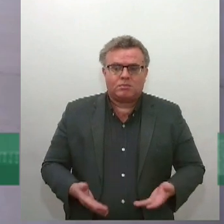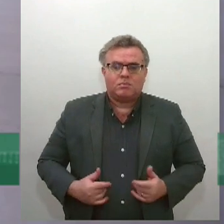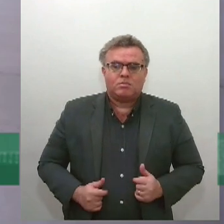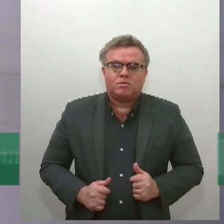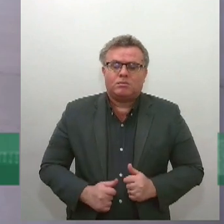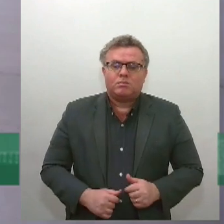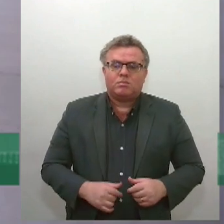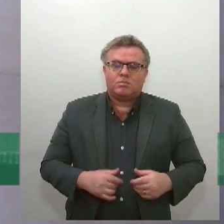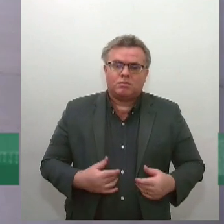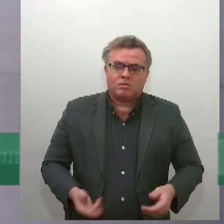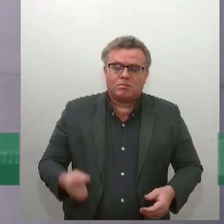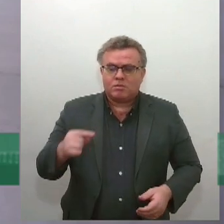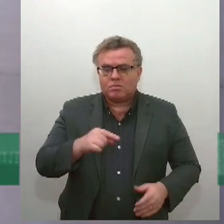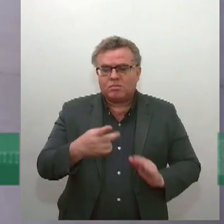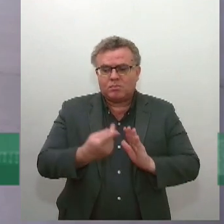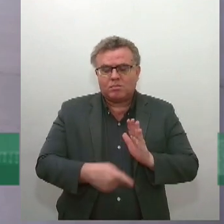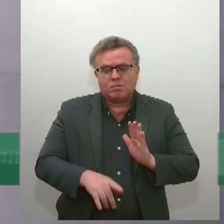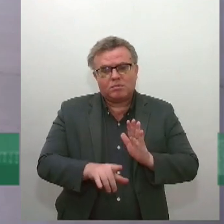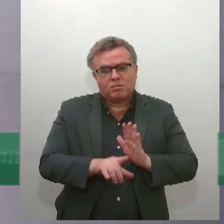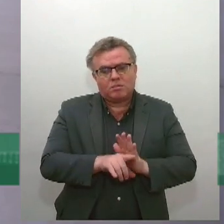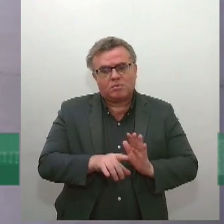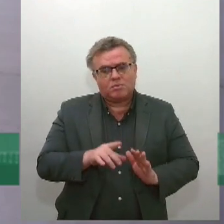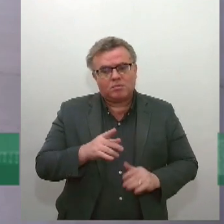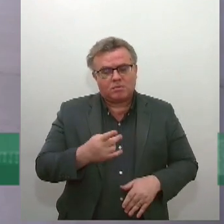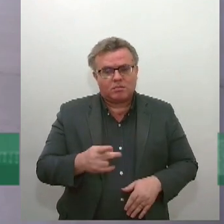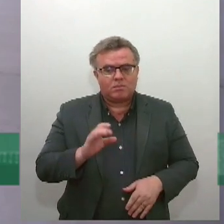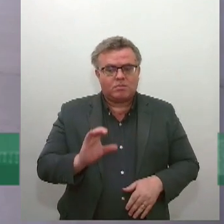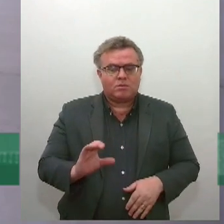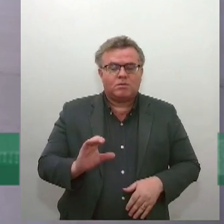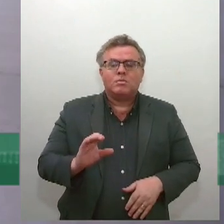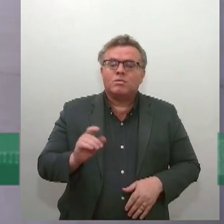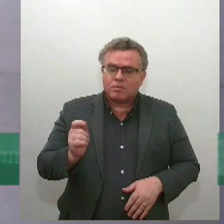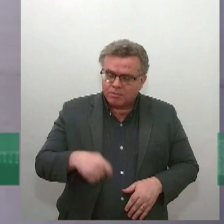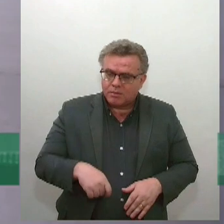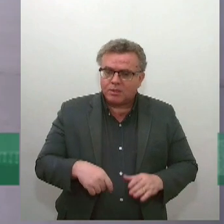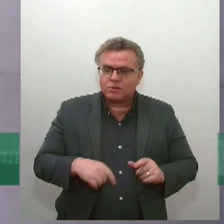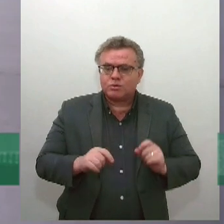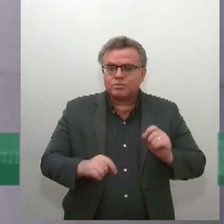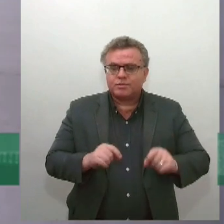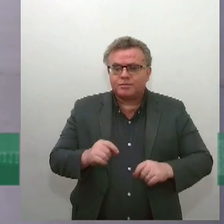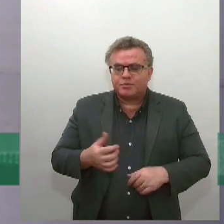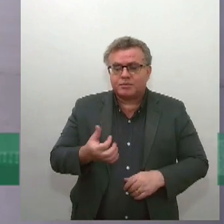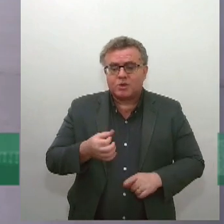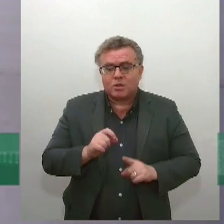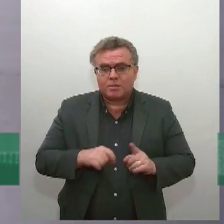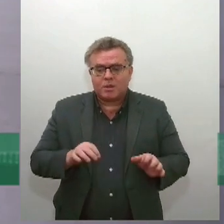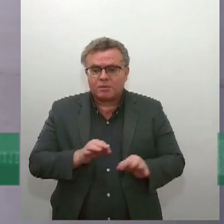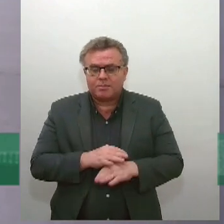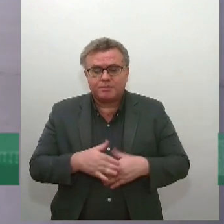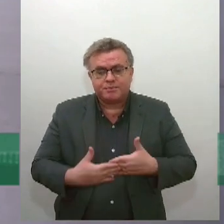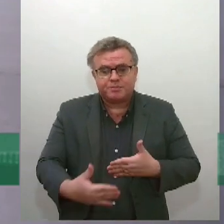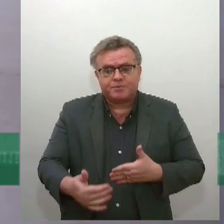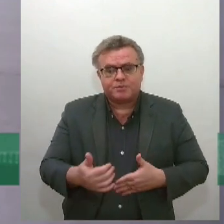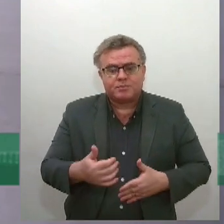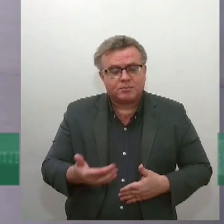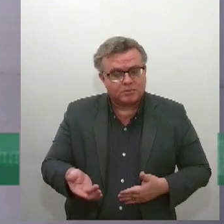prevê um prazo, se eu não me engano, de seis meses a partir, ela entraria em vigor, teria 180 dias para,